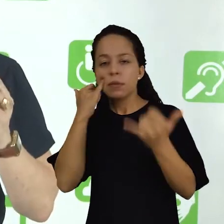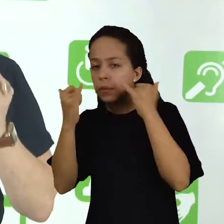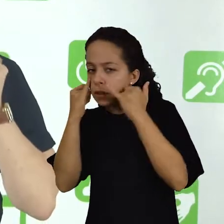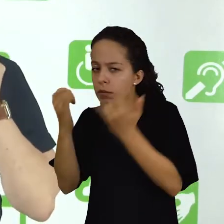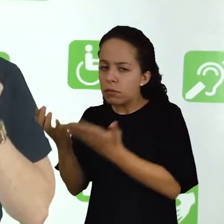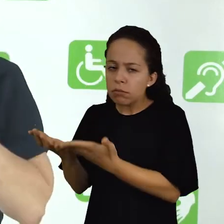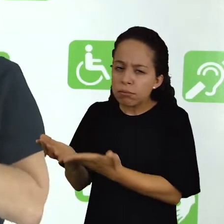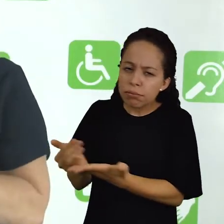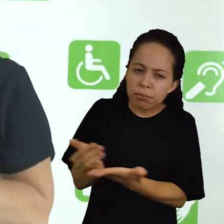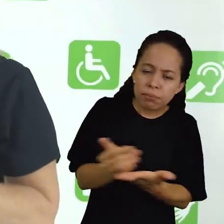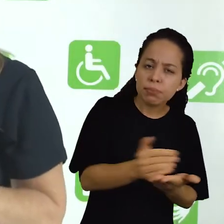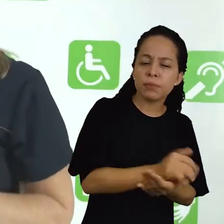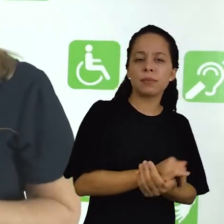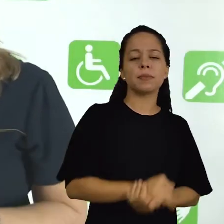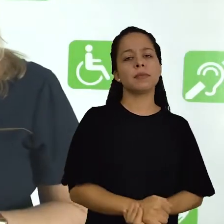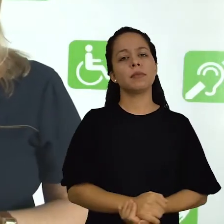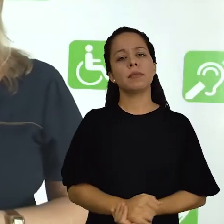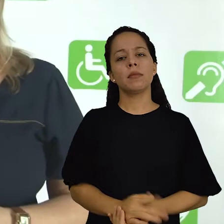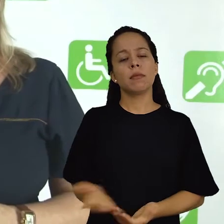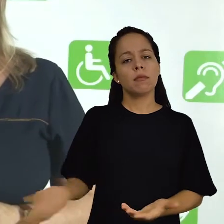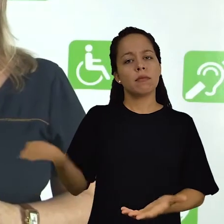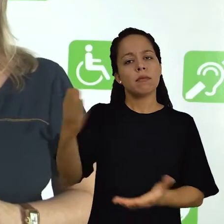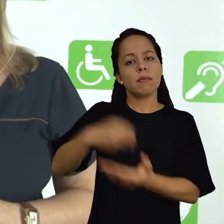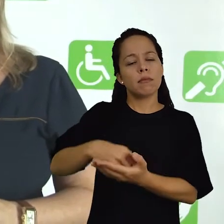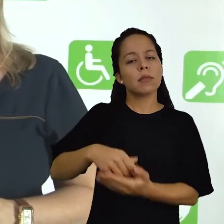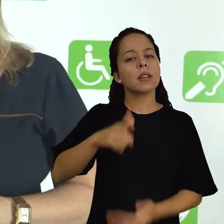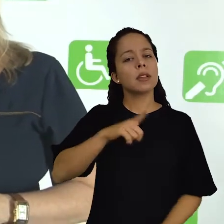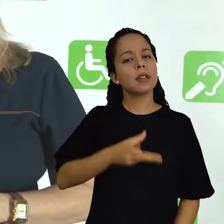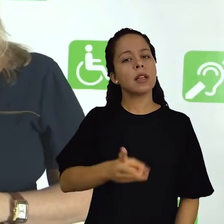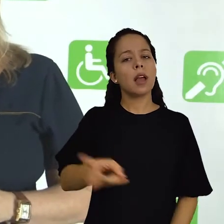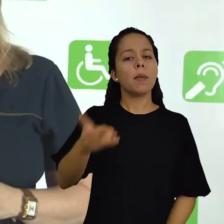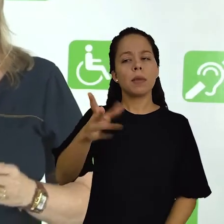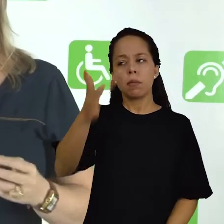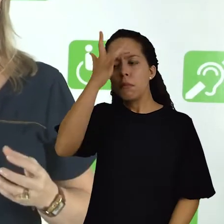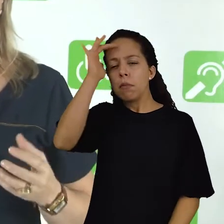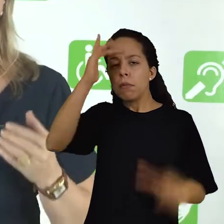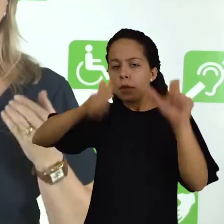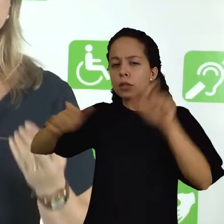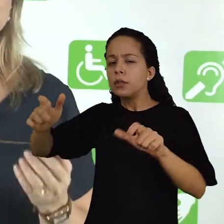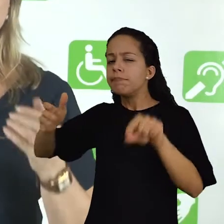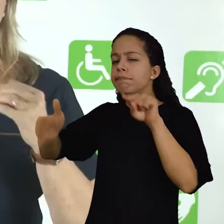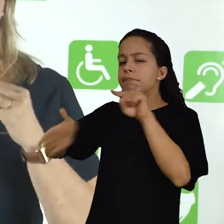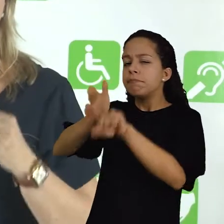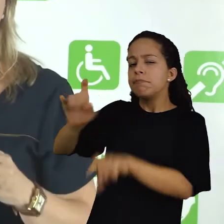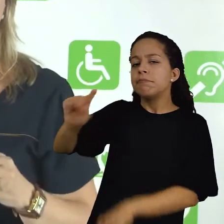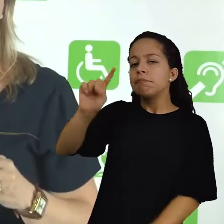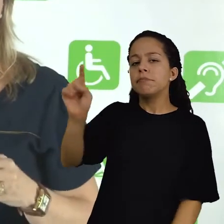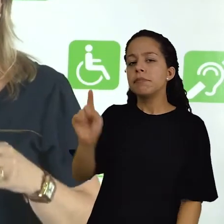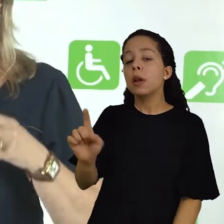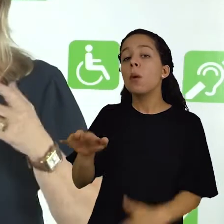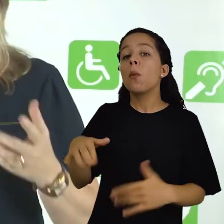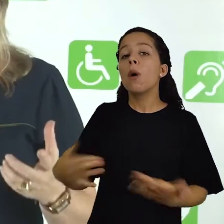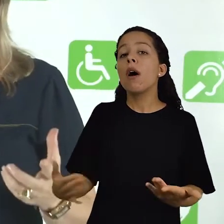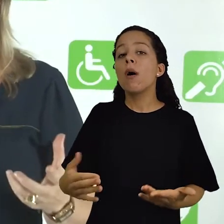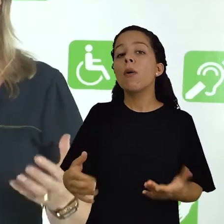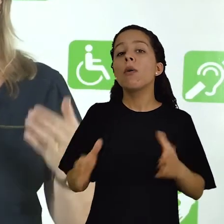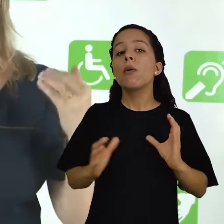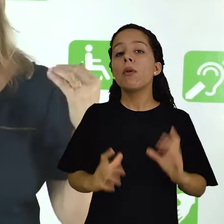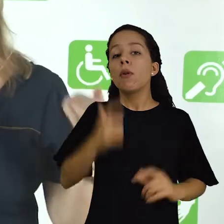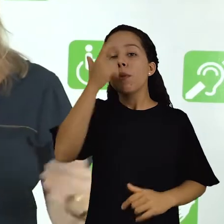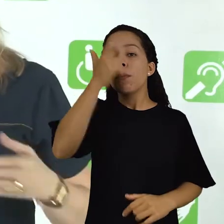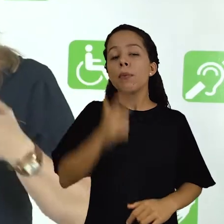chamada levantamento. Ela se caracteriza pela interrogação direta das pessoas cujo